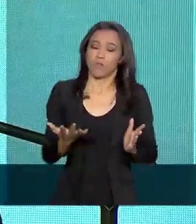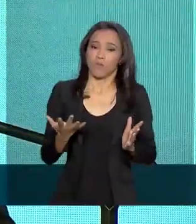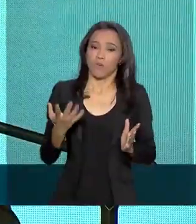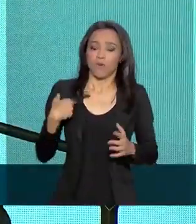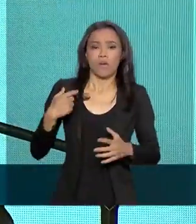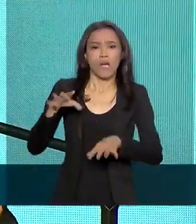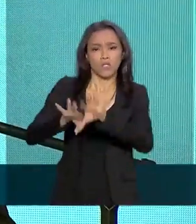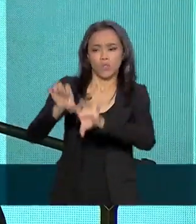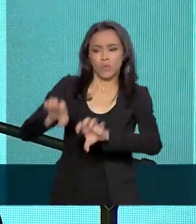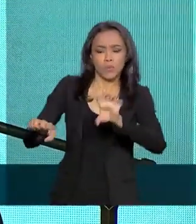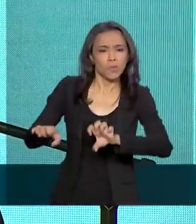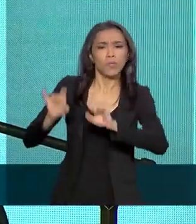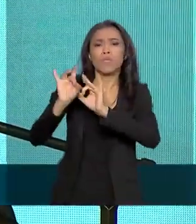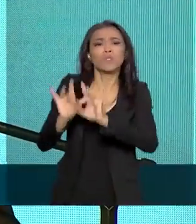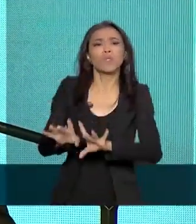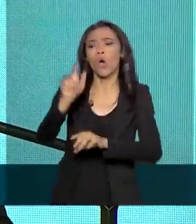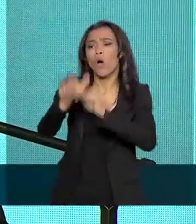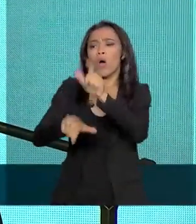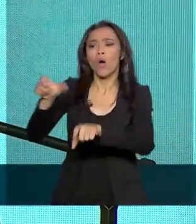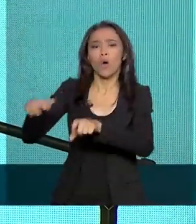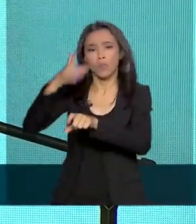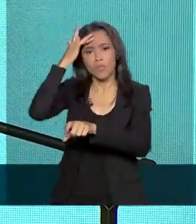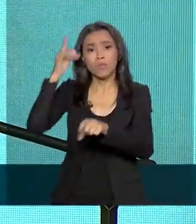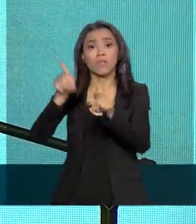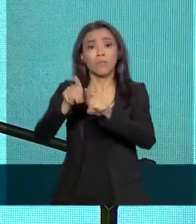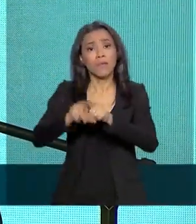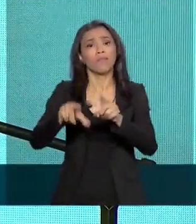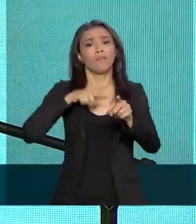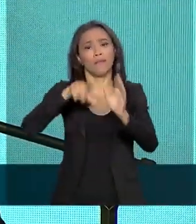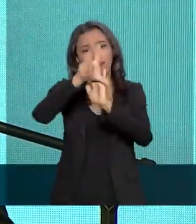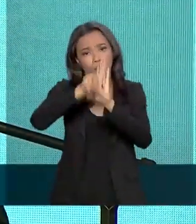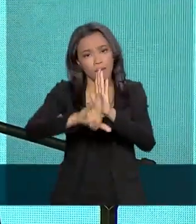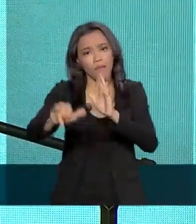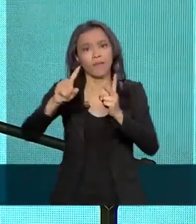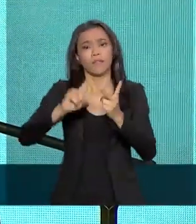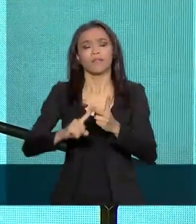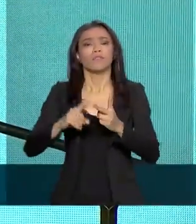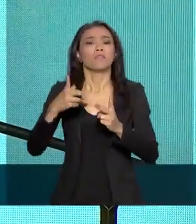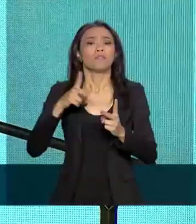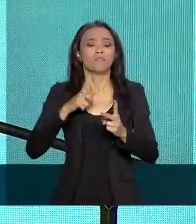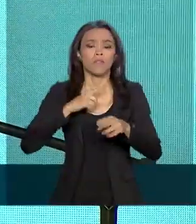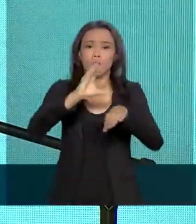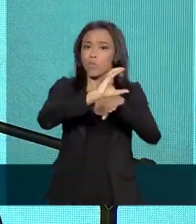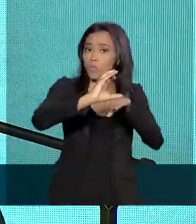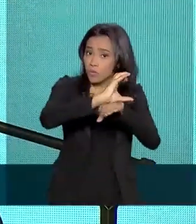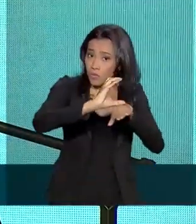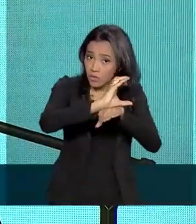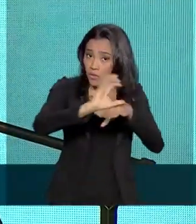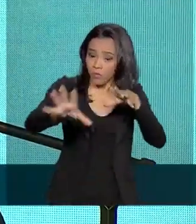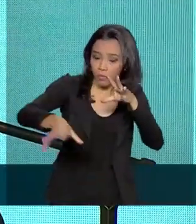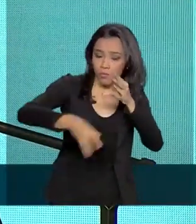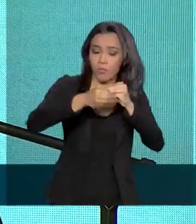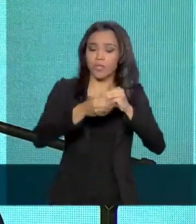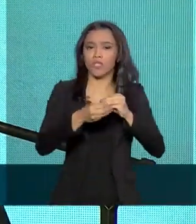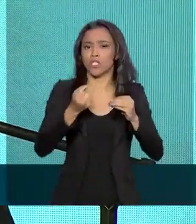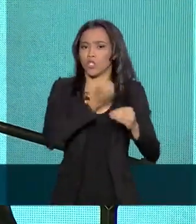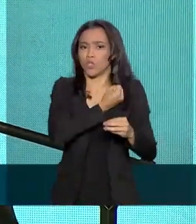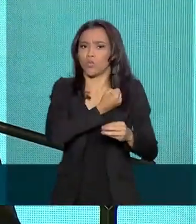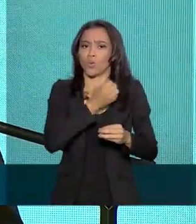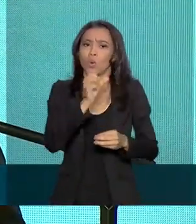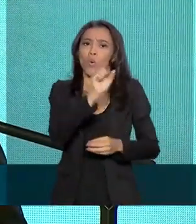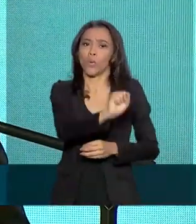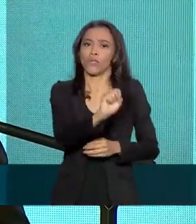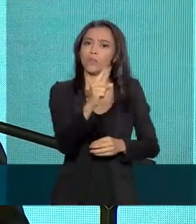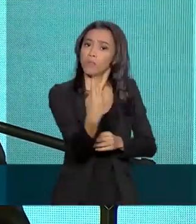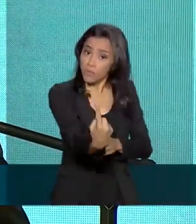pessoas. São de leis também, de emendas da Constituição, como temos a Emenda Constitucional 81, que